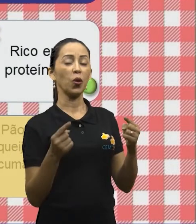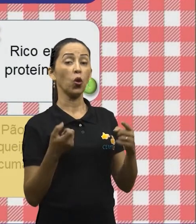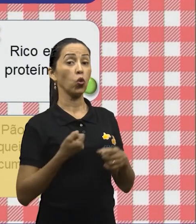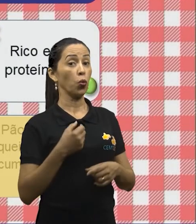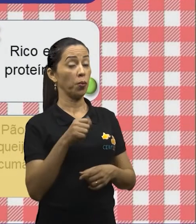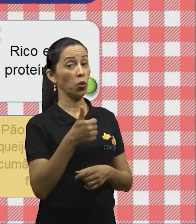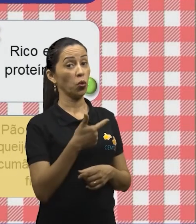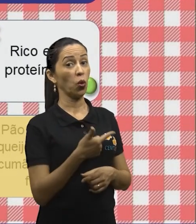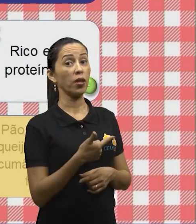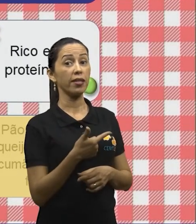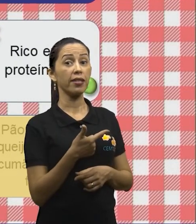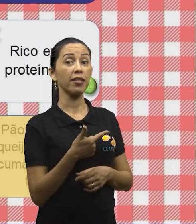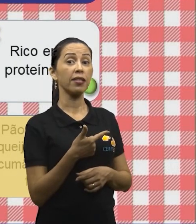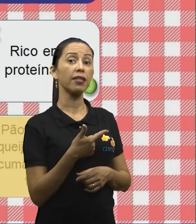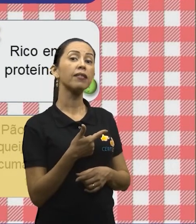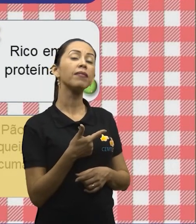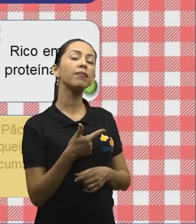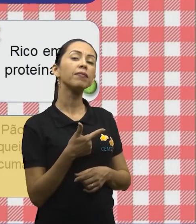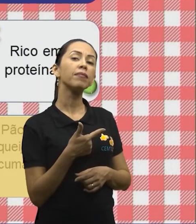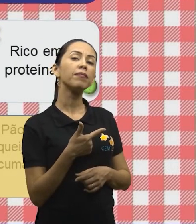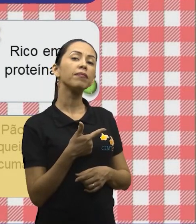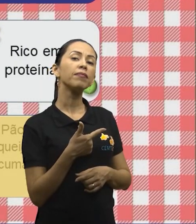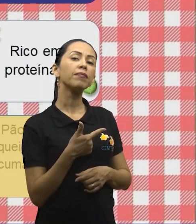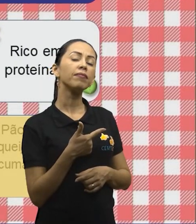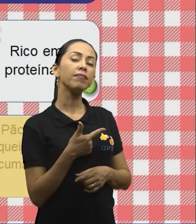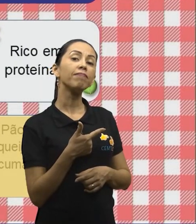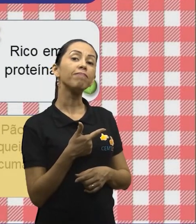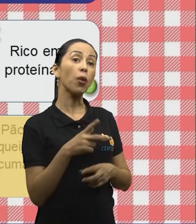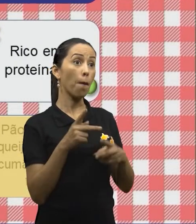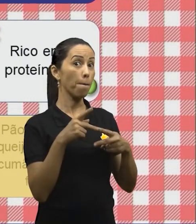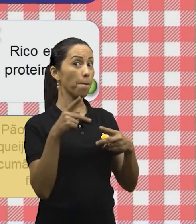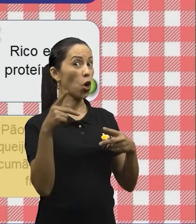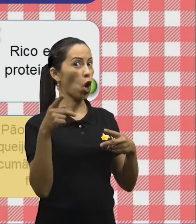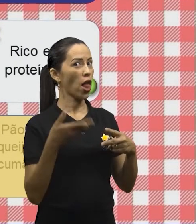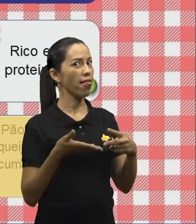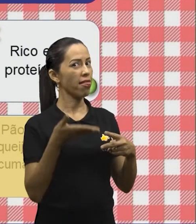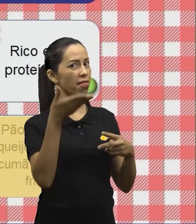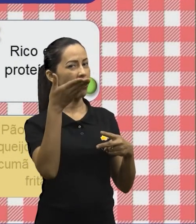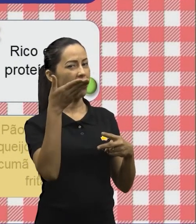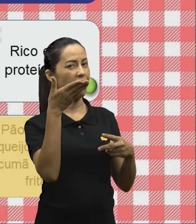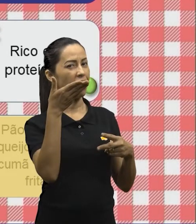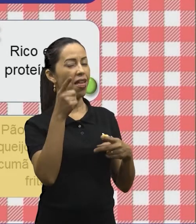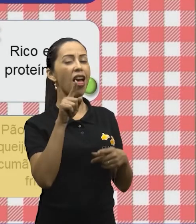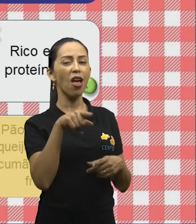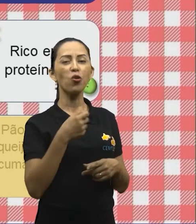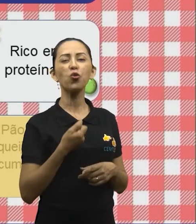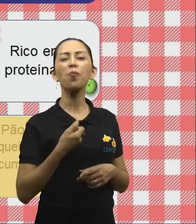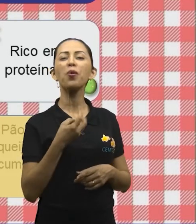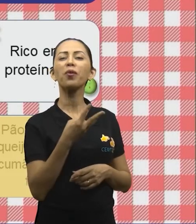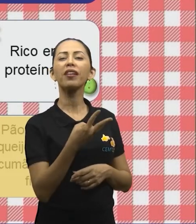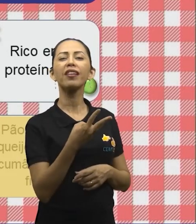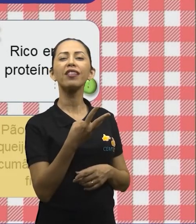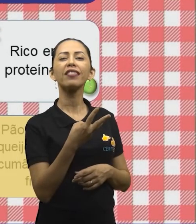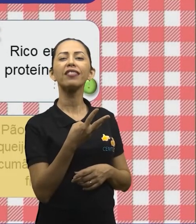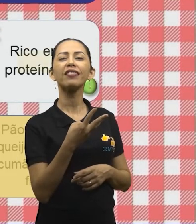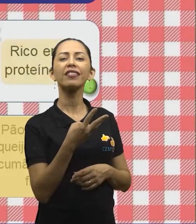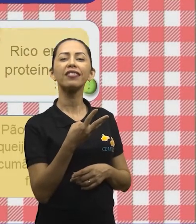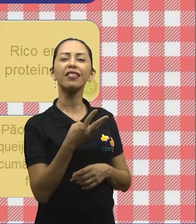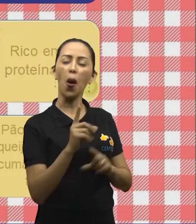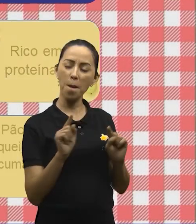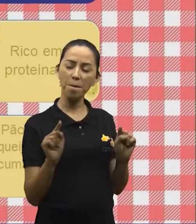Rico em proteínas. Ah, esse eu já vi. Número 3. O peixe assado, rico em proteínas.